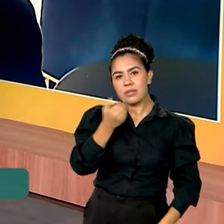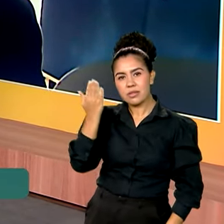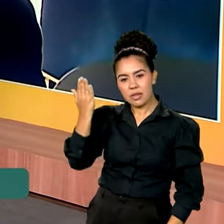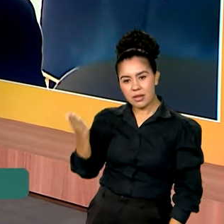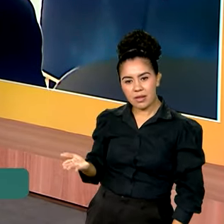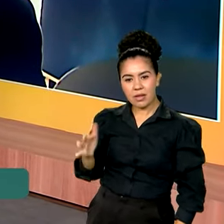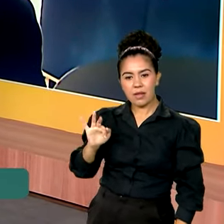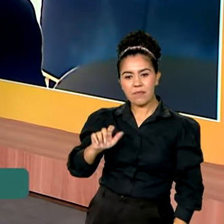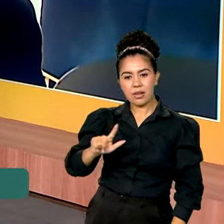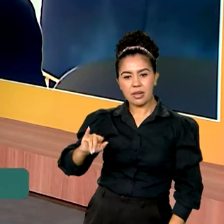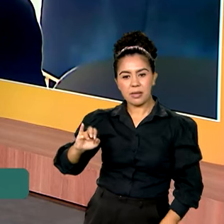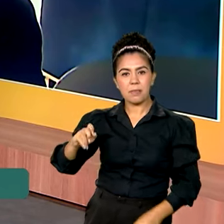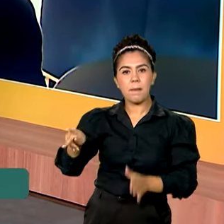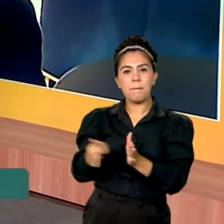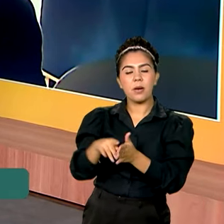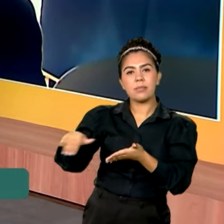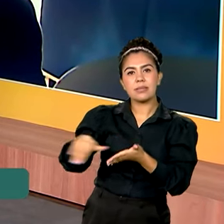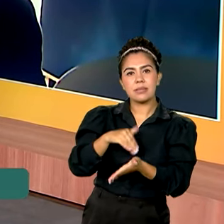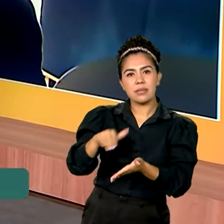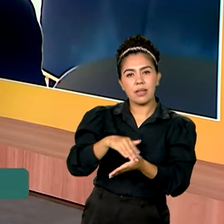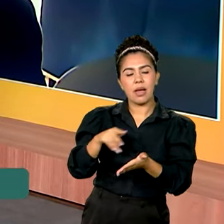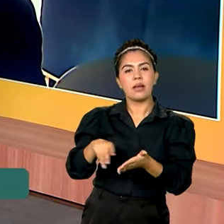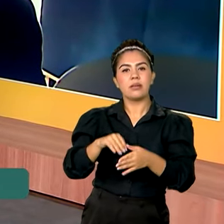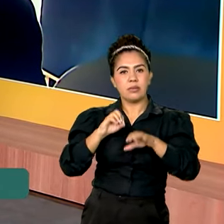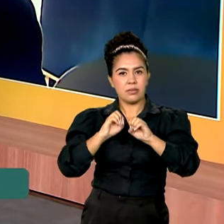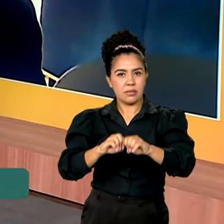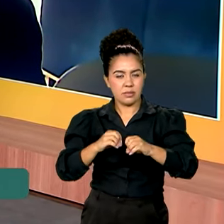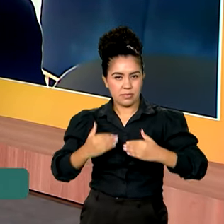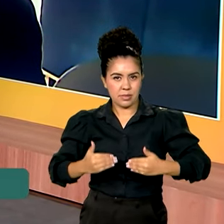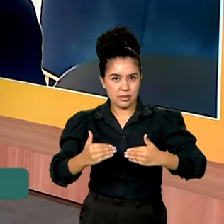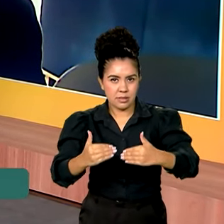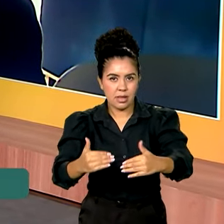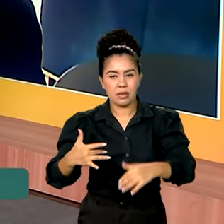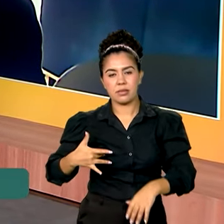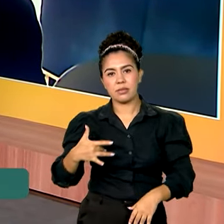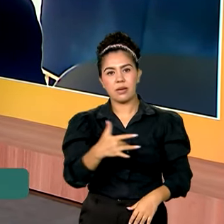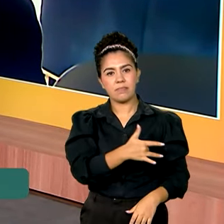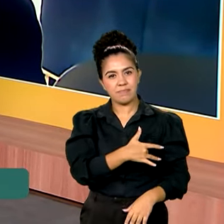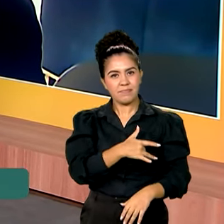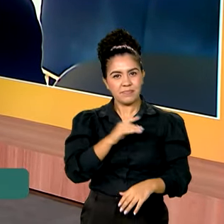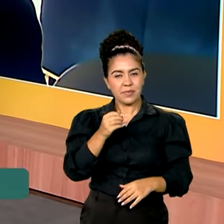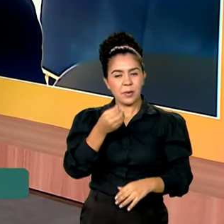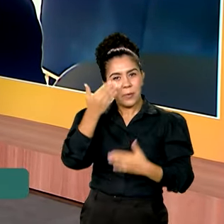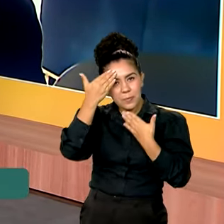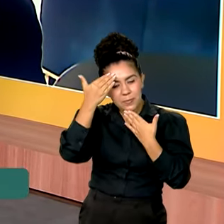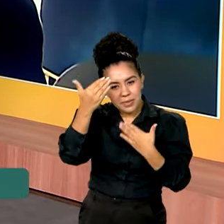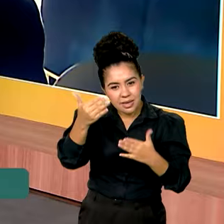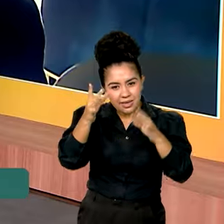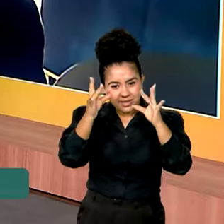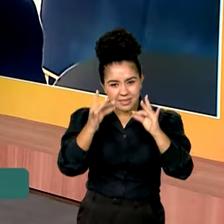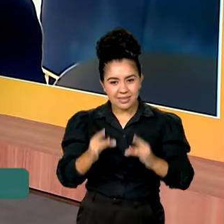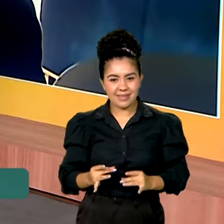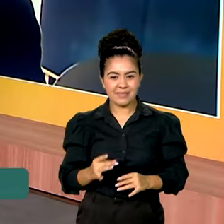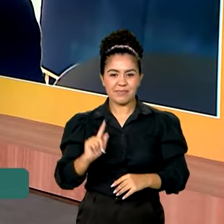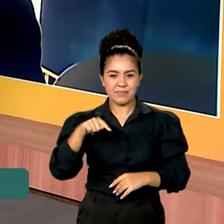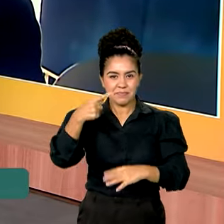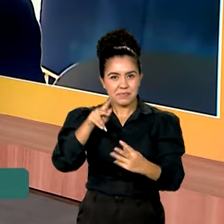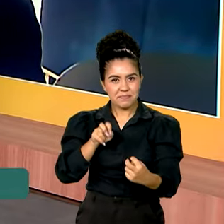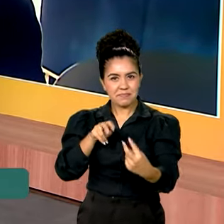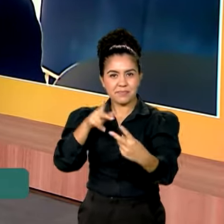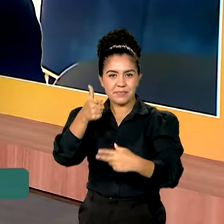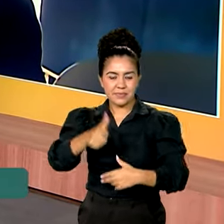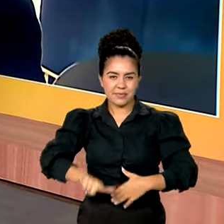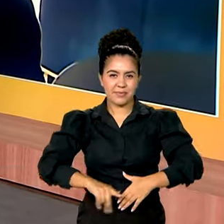do Ministério da Saúde. Muito obrigada pelos esclarecimentos e eu aguardo o senhor numa próxima oportunidade. Muito obrigado.